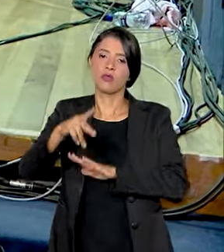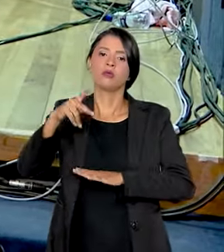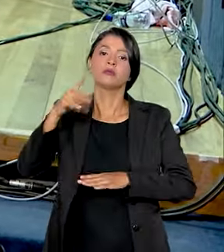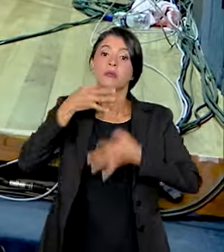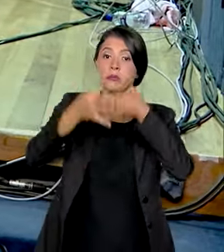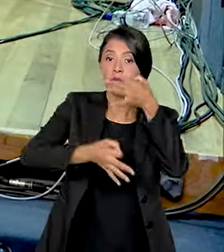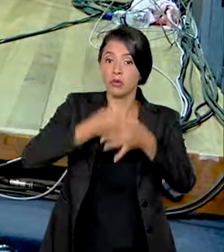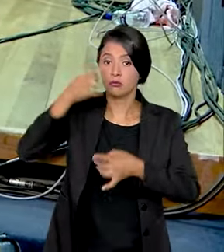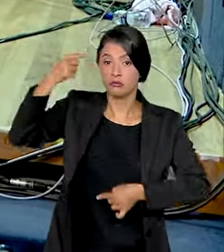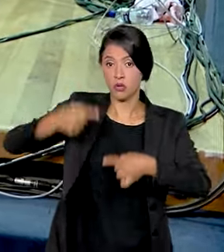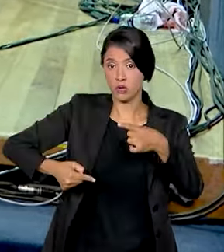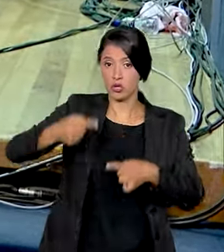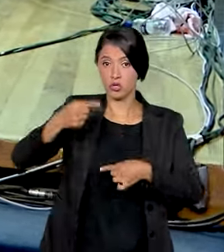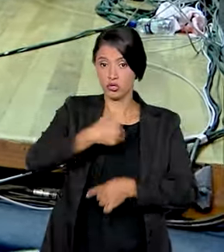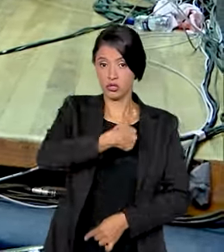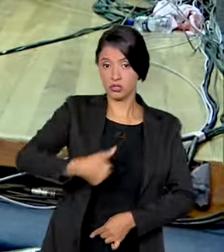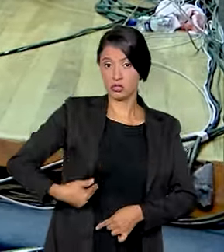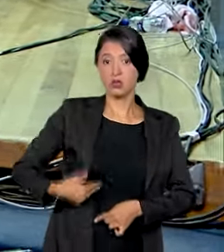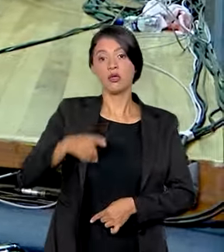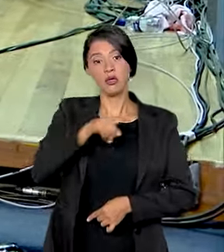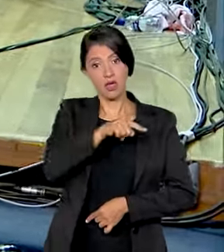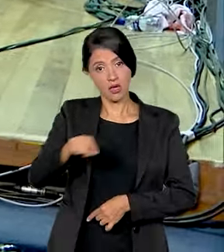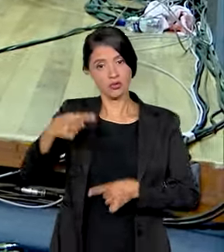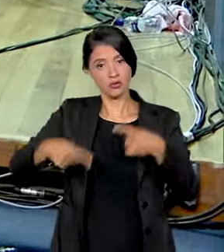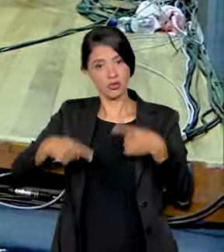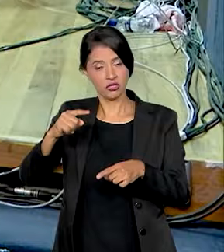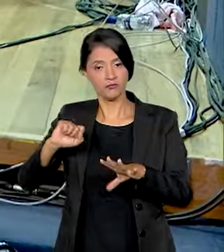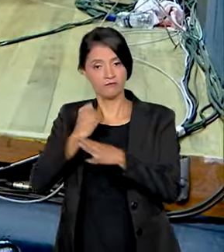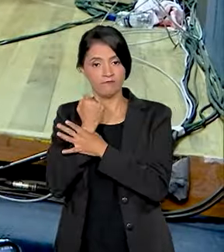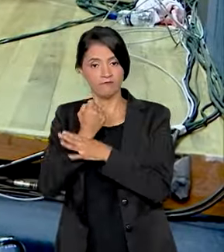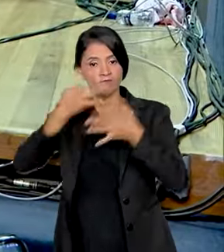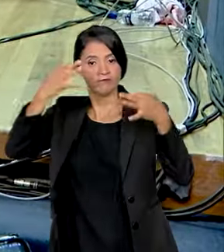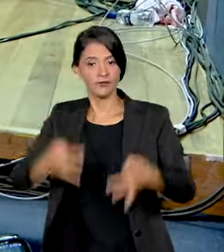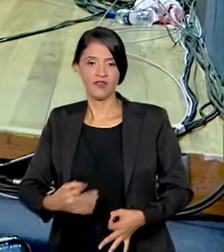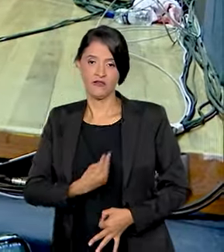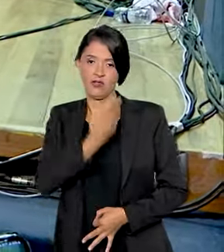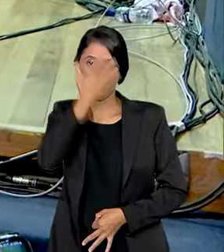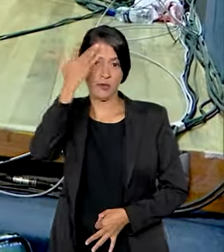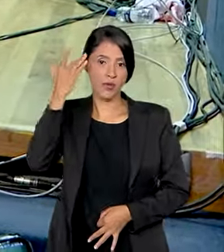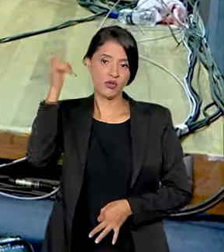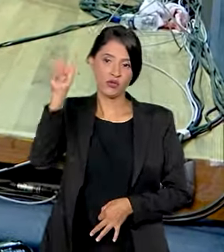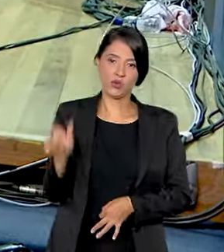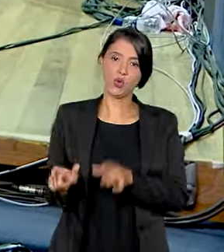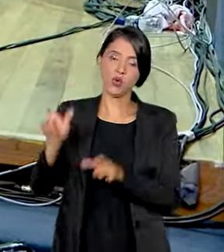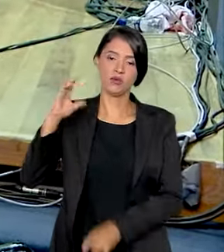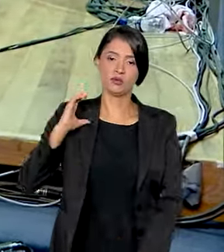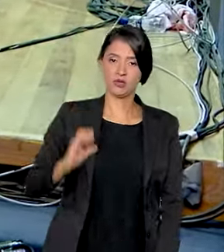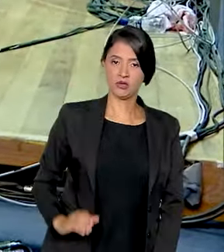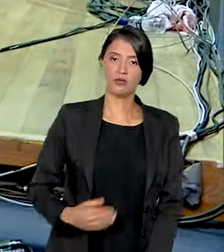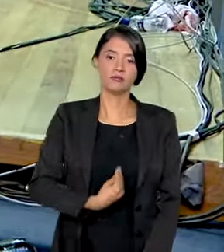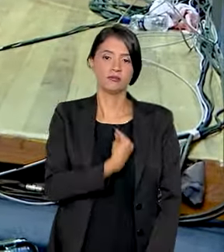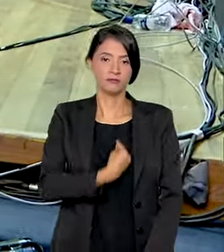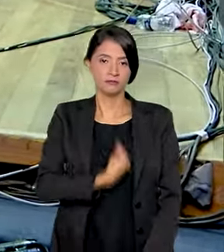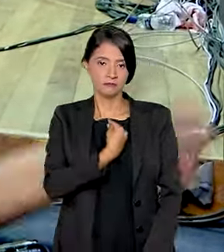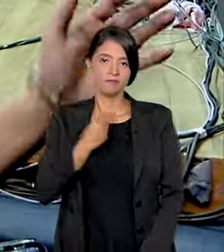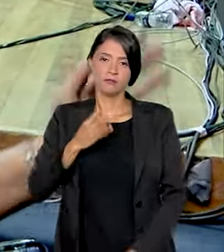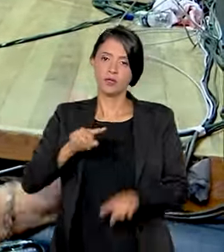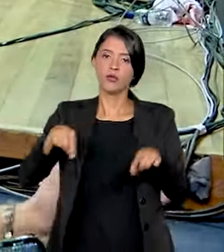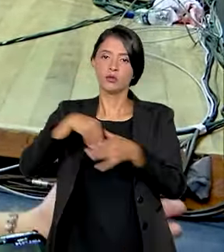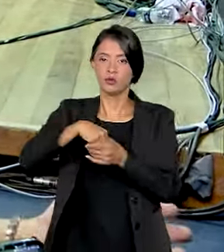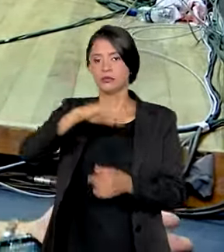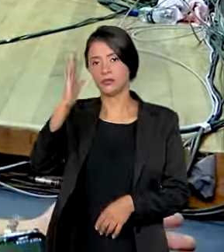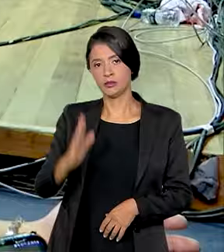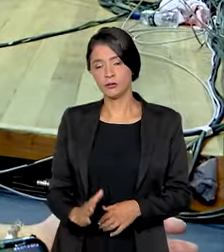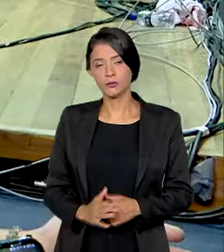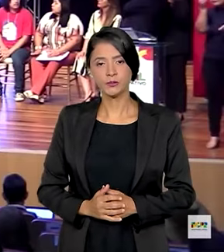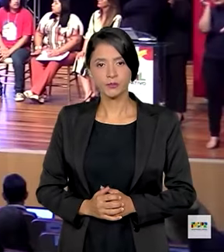incidem sobre as políticas públicas que vão garantir dignidade à vida das pessoas, dos cidadãos e cidadãs que moram dentro